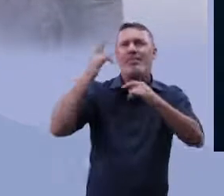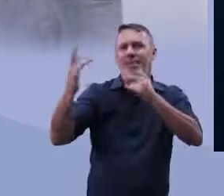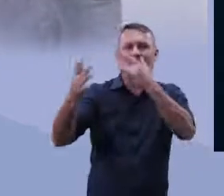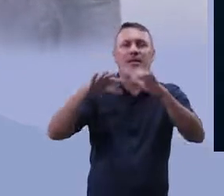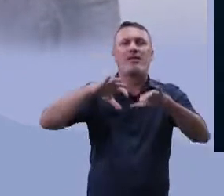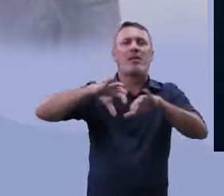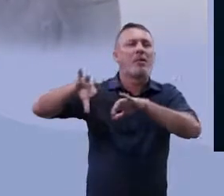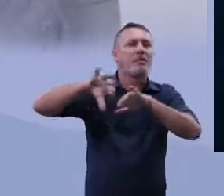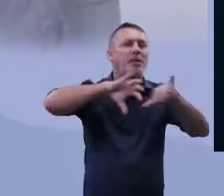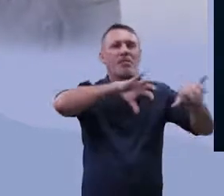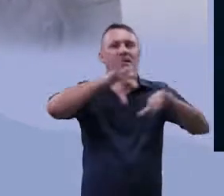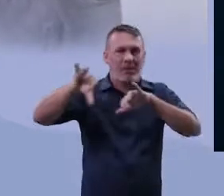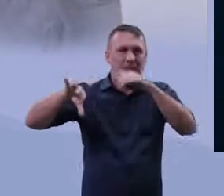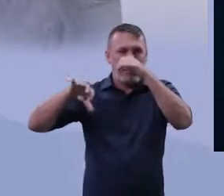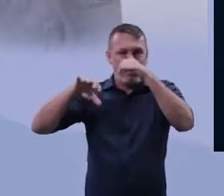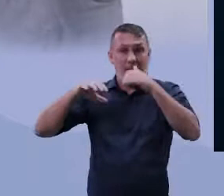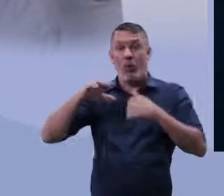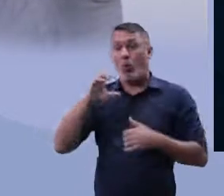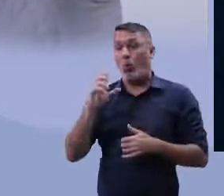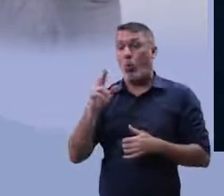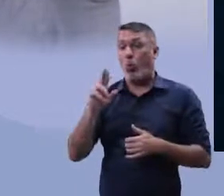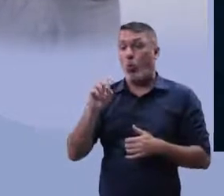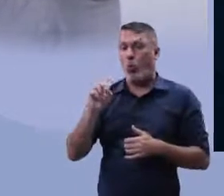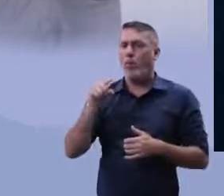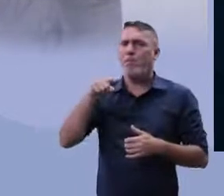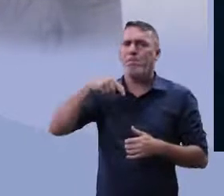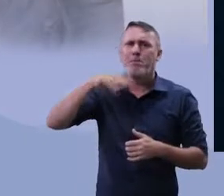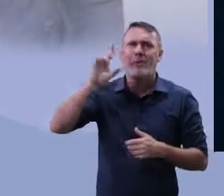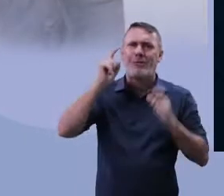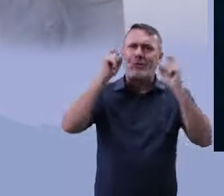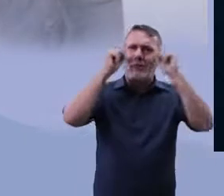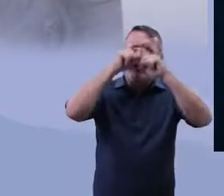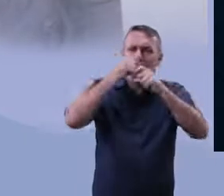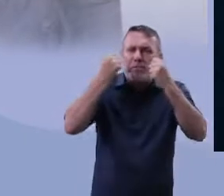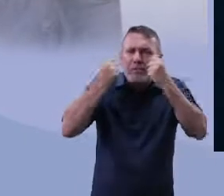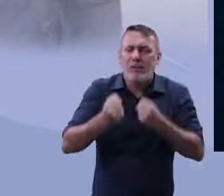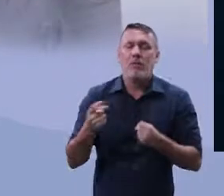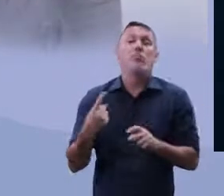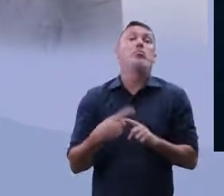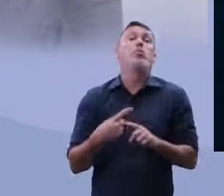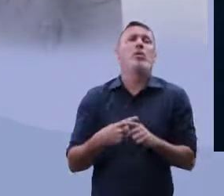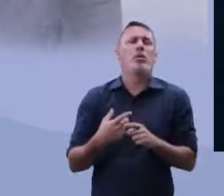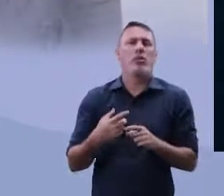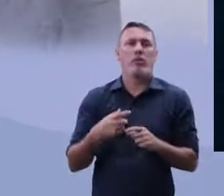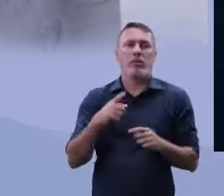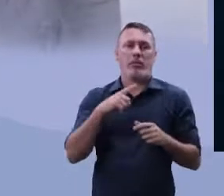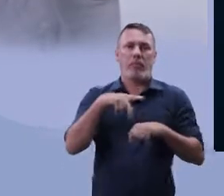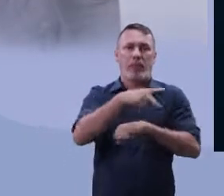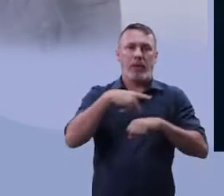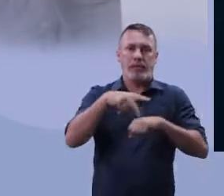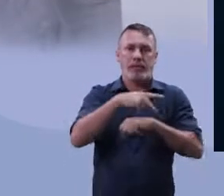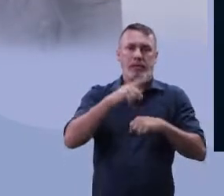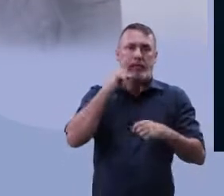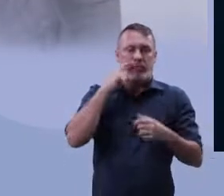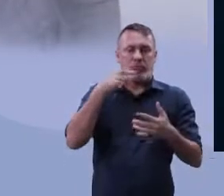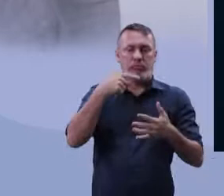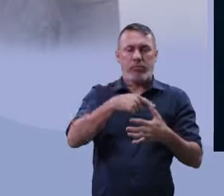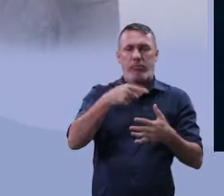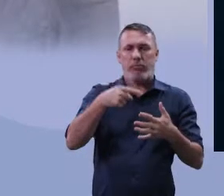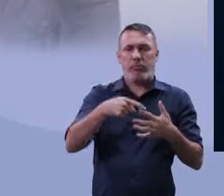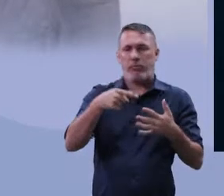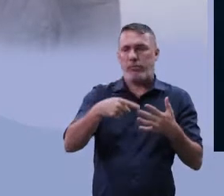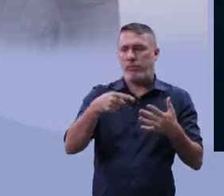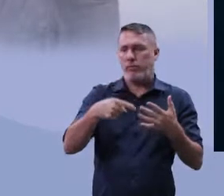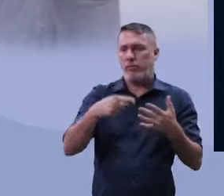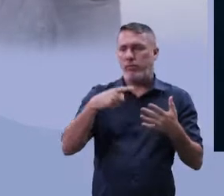o separatismo curdo é o mais complexo de todos. Por quê? Porque nós temos Turquia, Armênia, Azerbaijão,